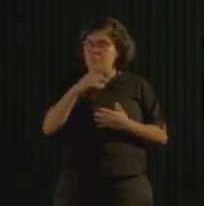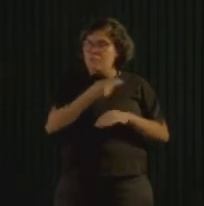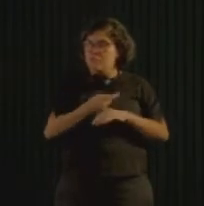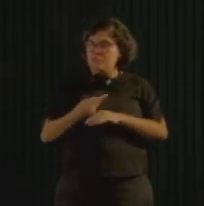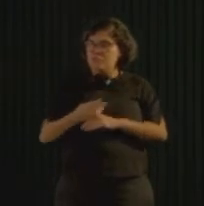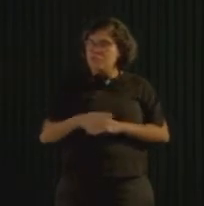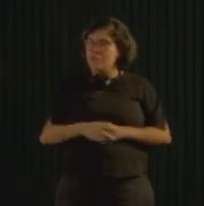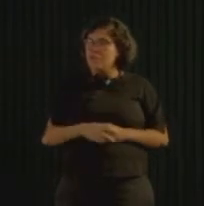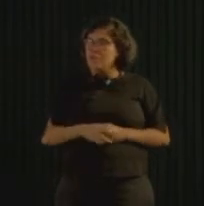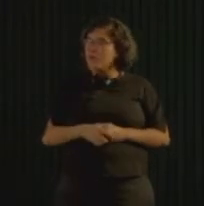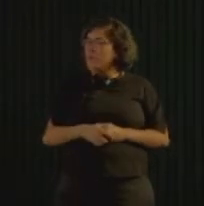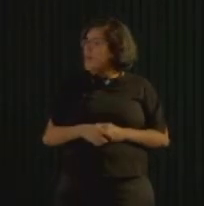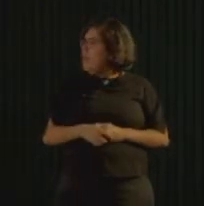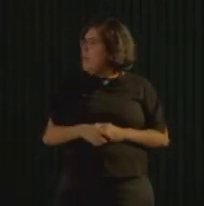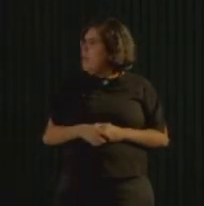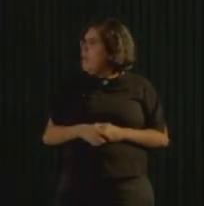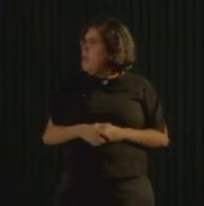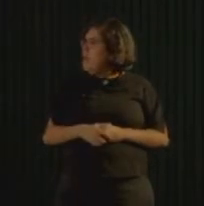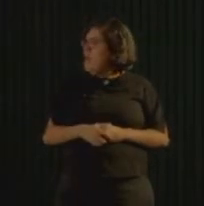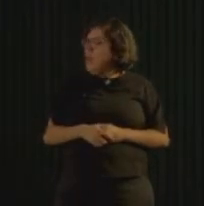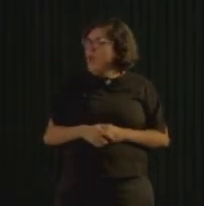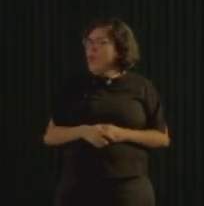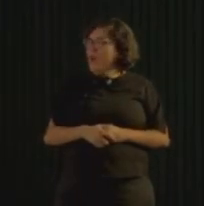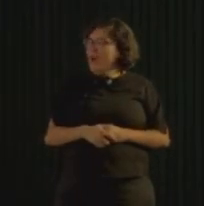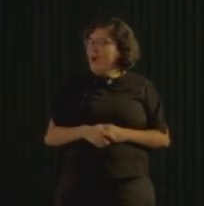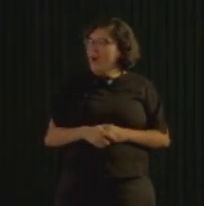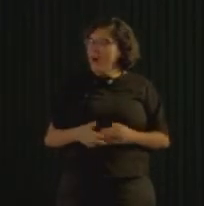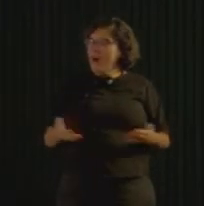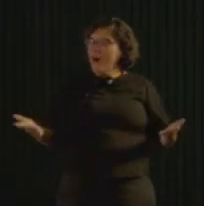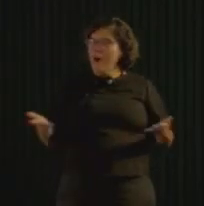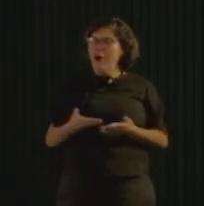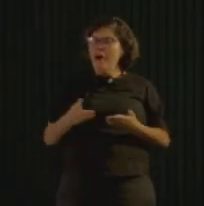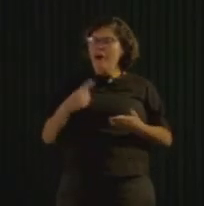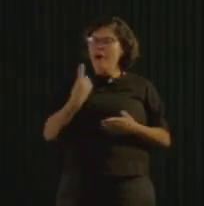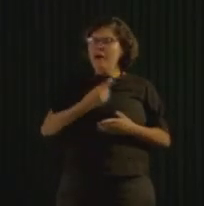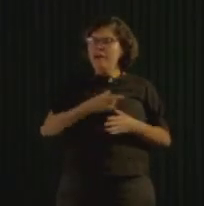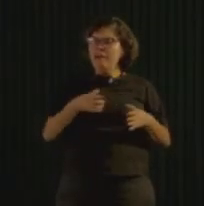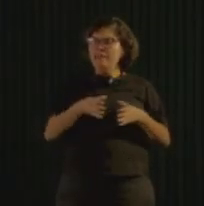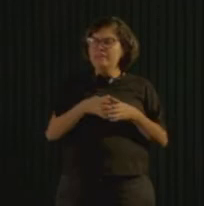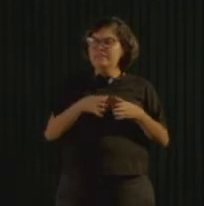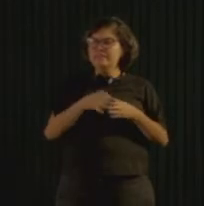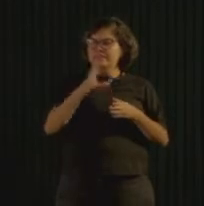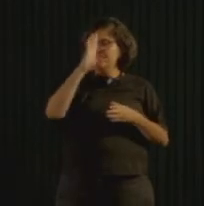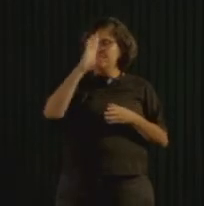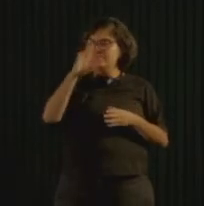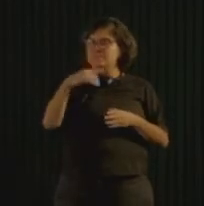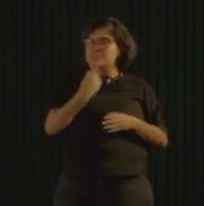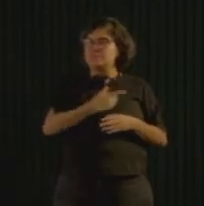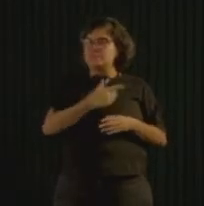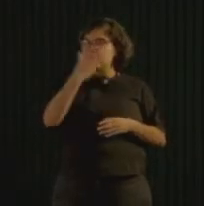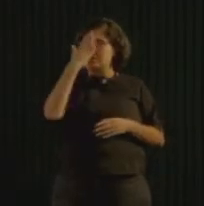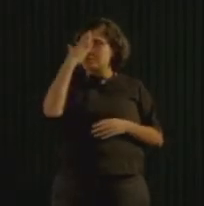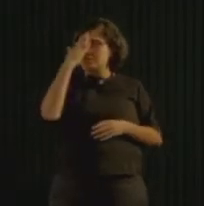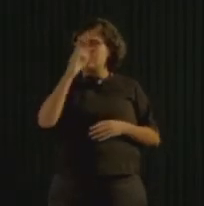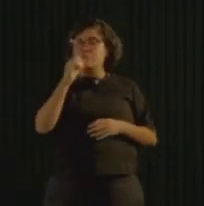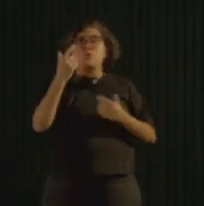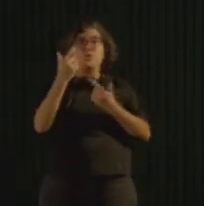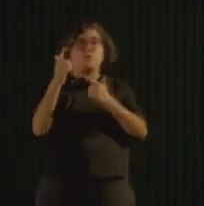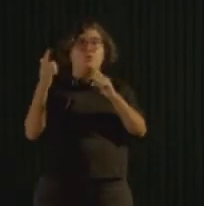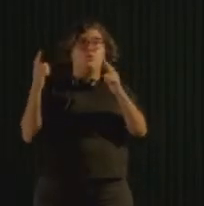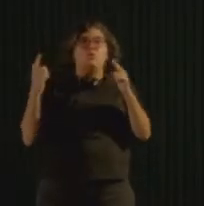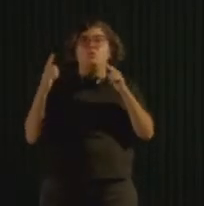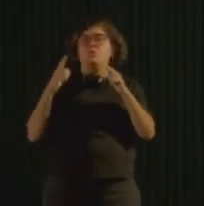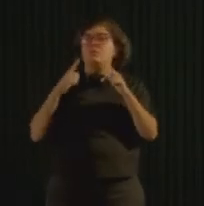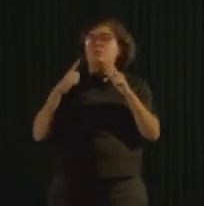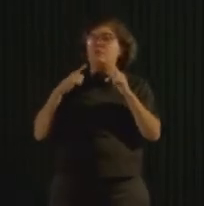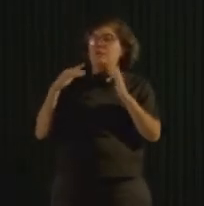Hoje, na nossa sede, tem uma trituradora, tem uma explosora, que são essas máquinas. A gente também está com outras três dessas até